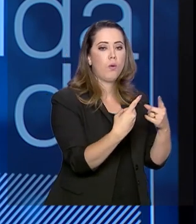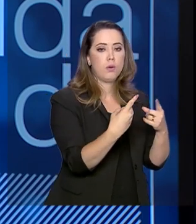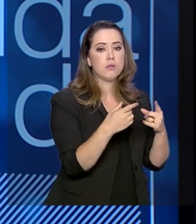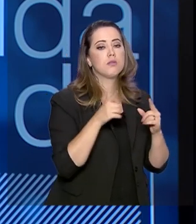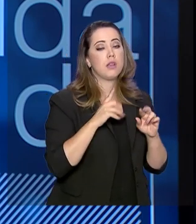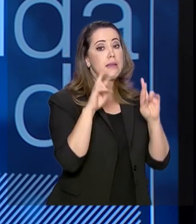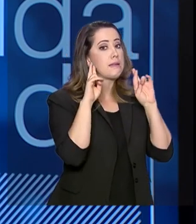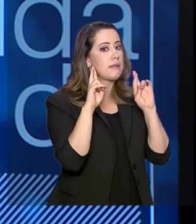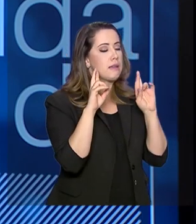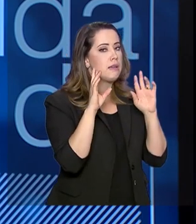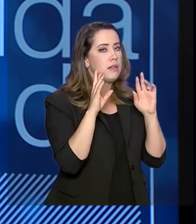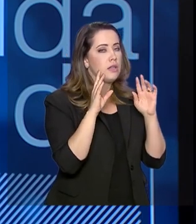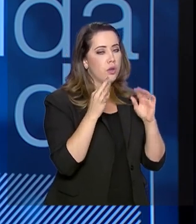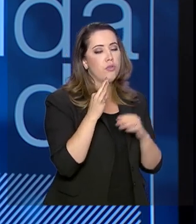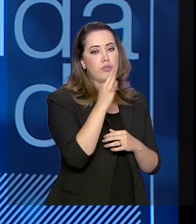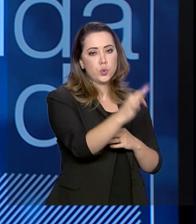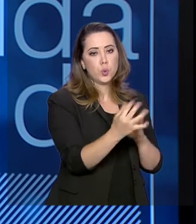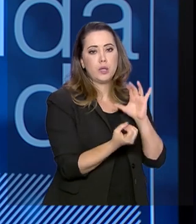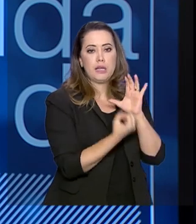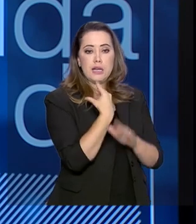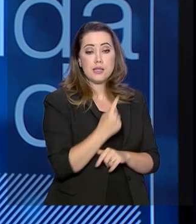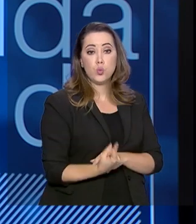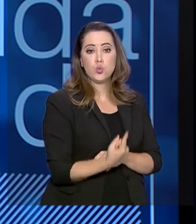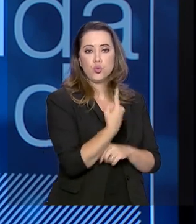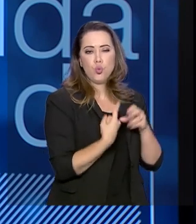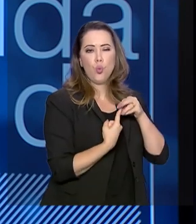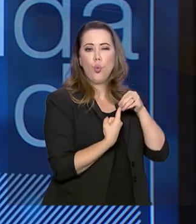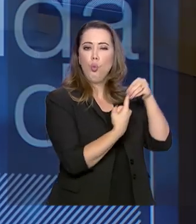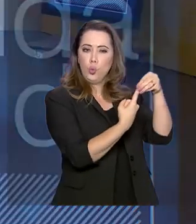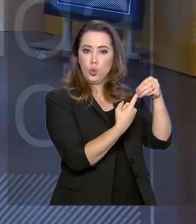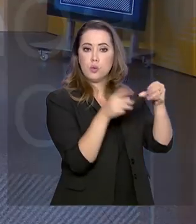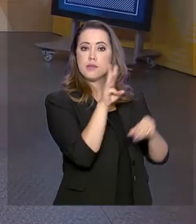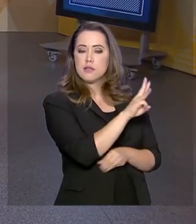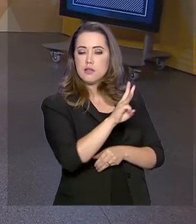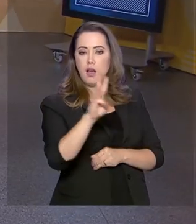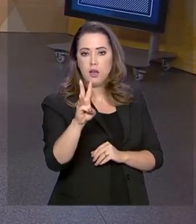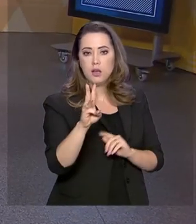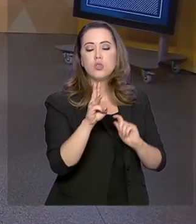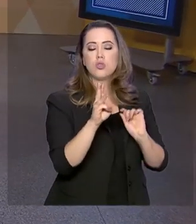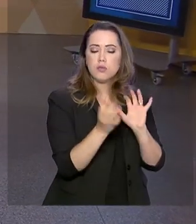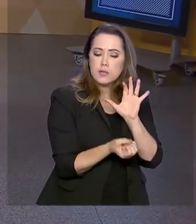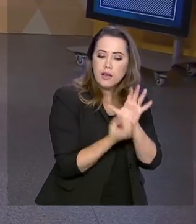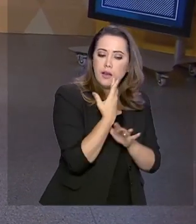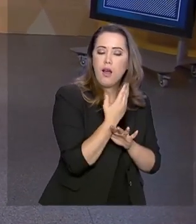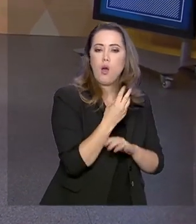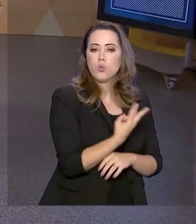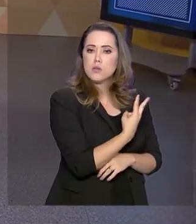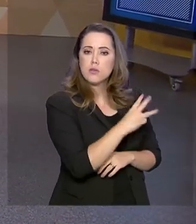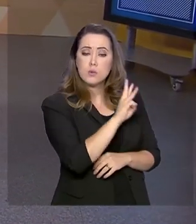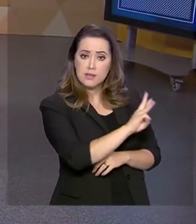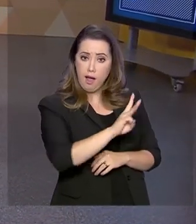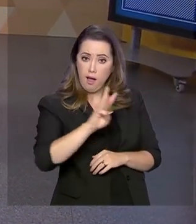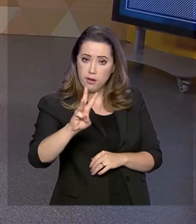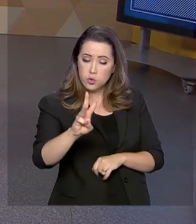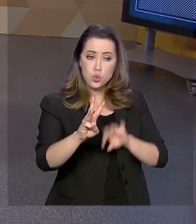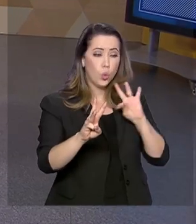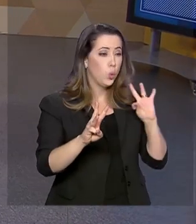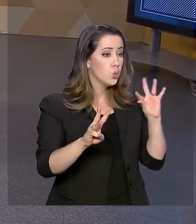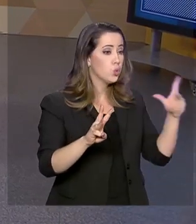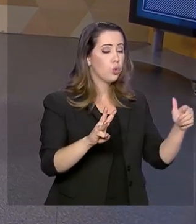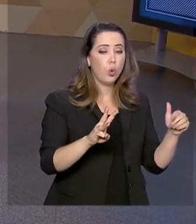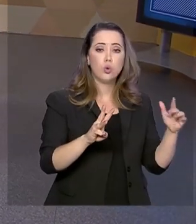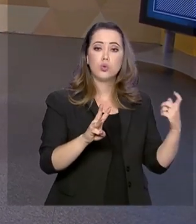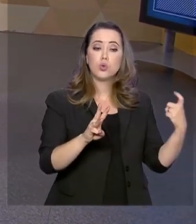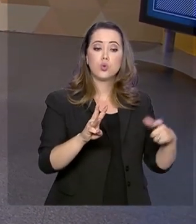criação de um portal nacional de compras públicas. Nós já estamos trabalhando nesse portal, ele ainda não está pronto, mas aí sim você vai ter um portal unificado onde todas